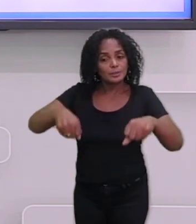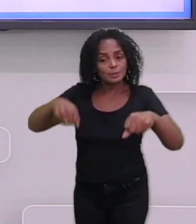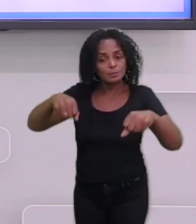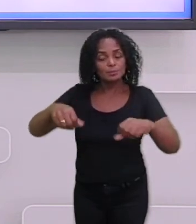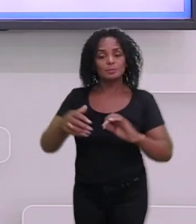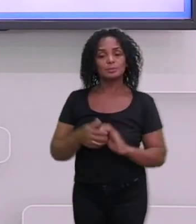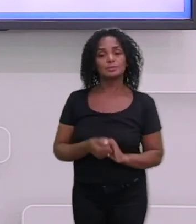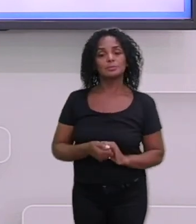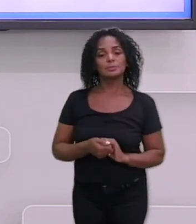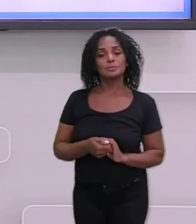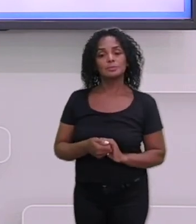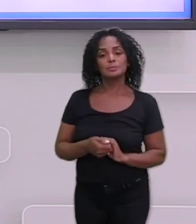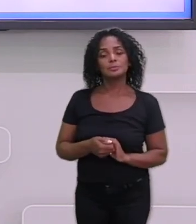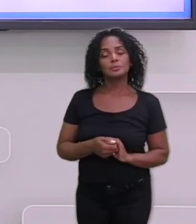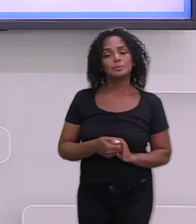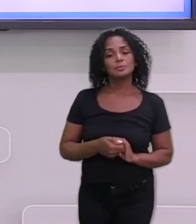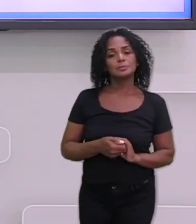criador.